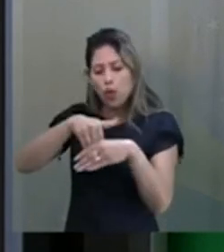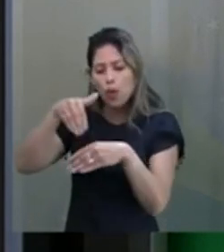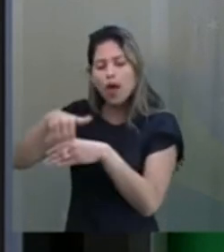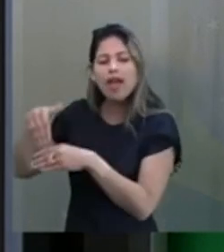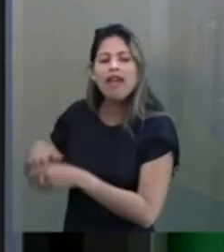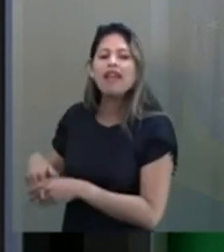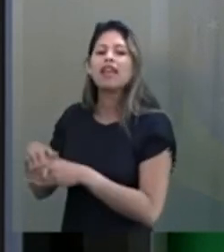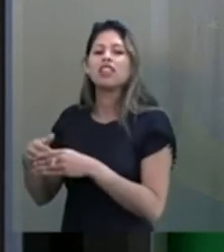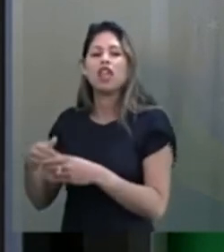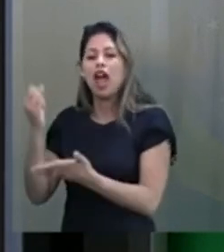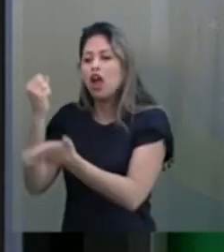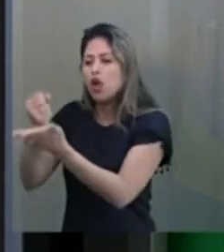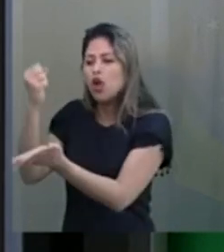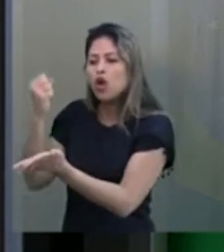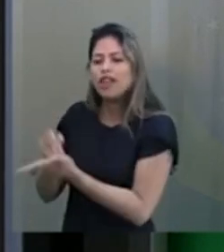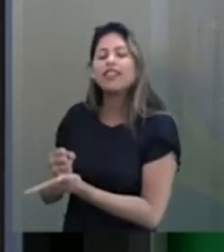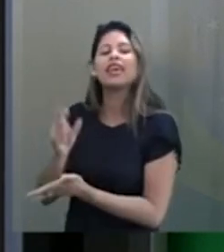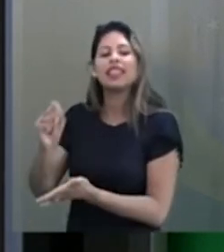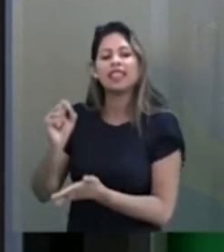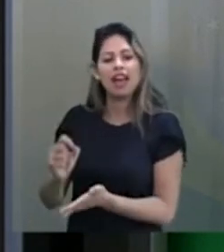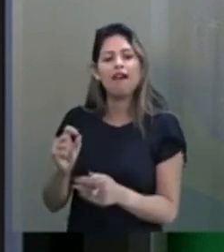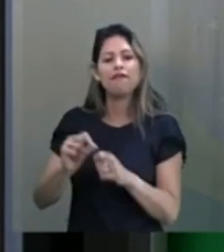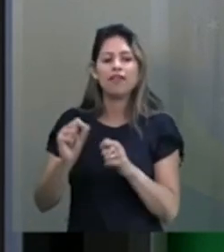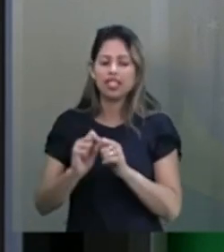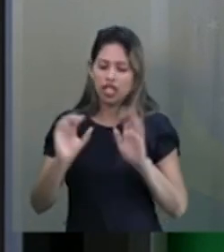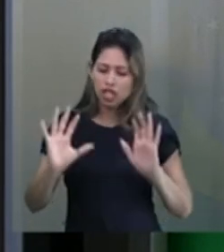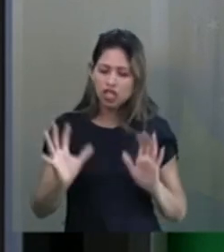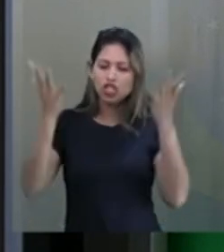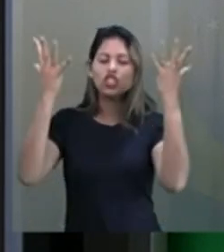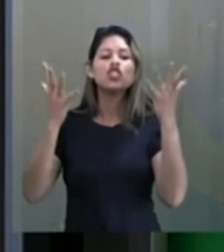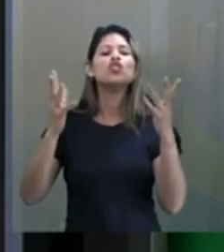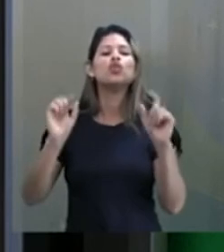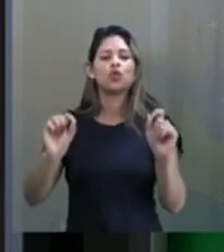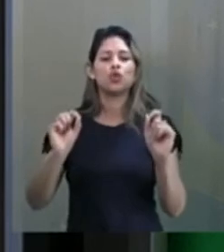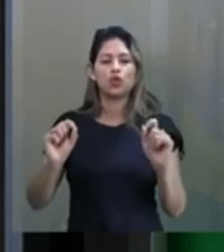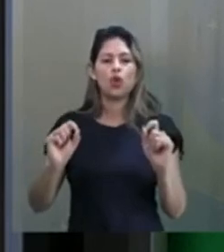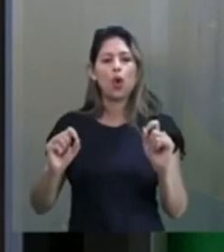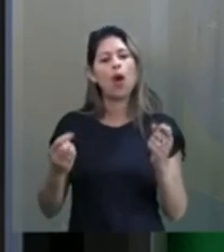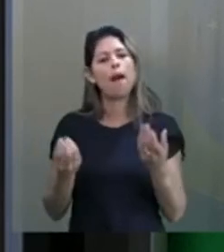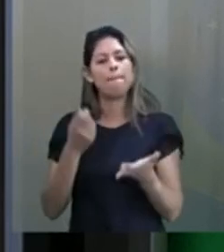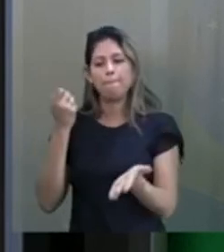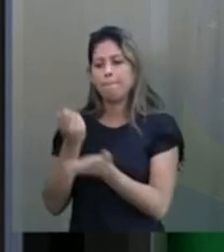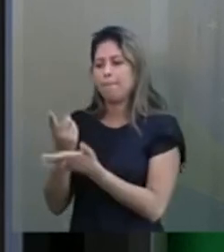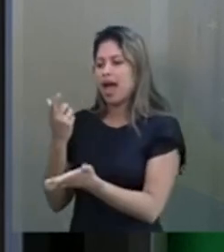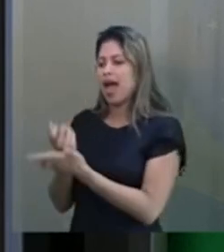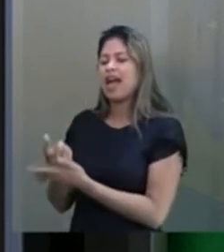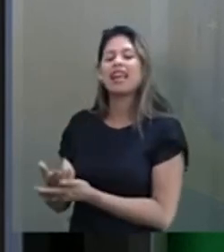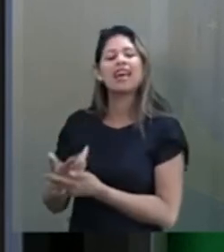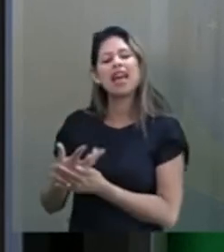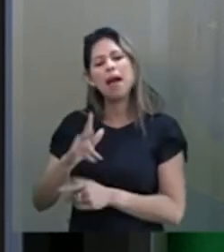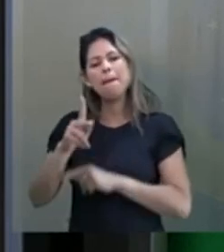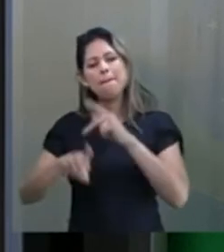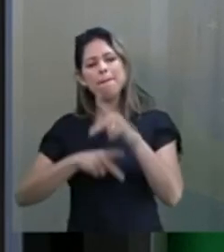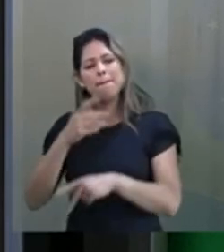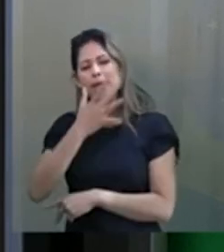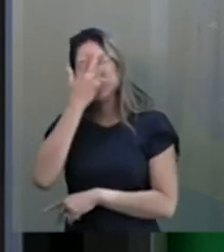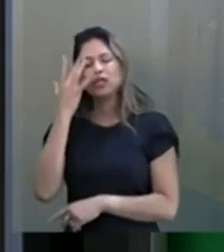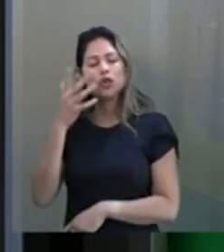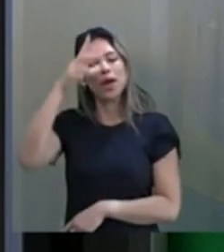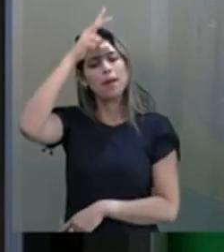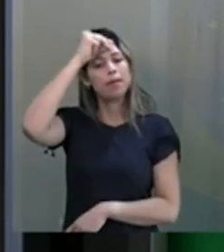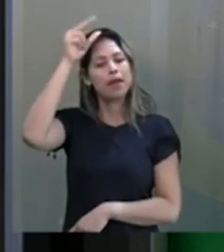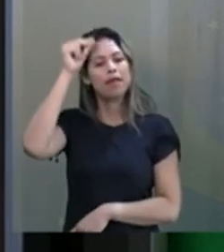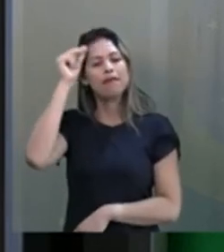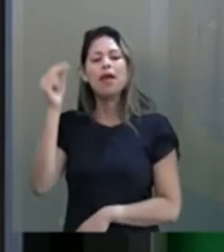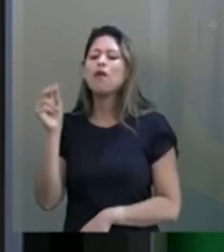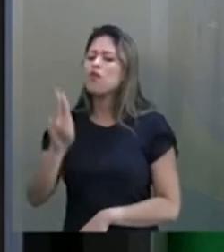fazer showmício, que vai ser utilizado para pagar cabo eleitoral, que vai ser utilizado para pagar agente de prefeitura, que vai pedir voto para o prefeito, que